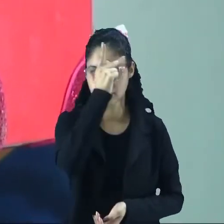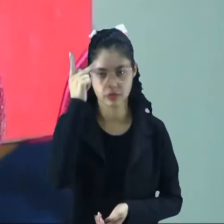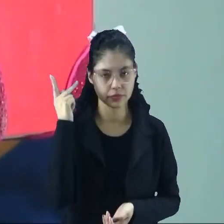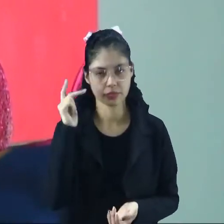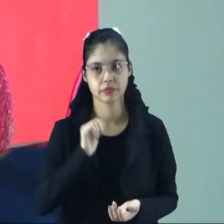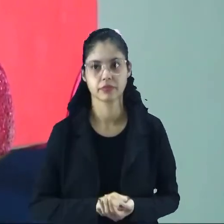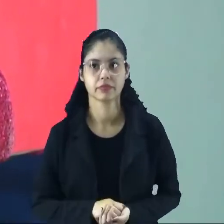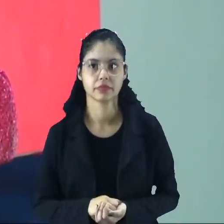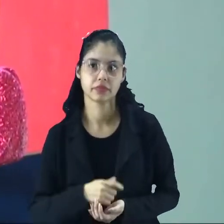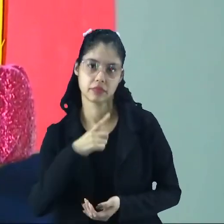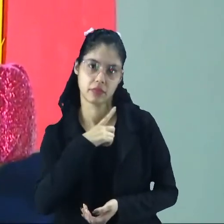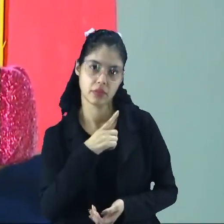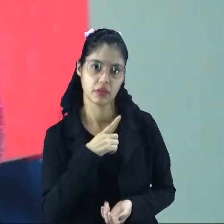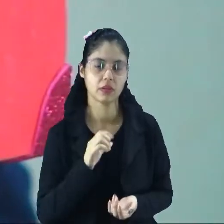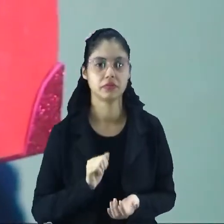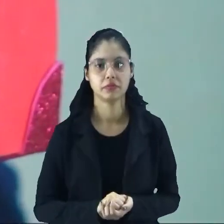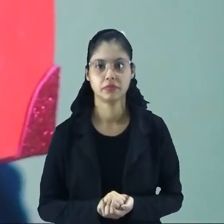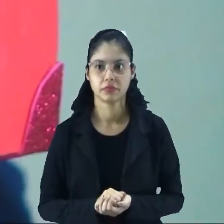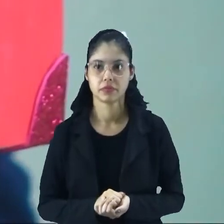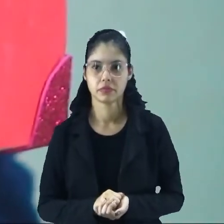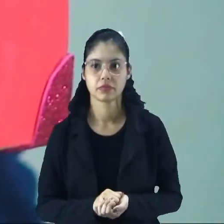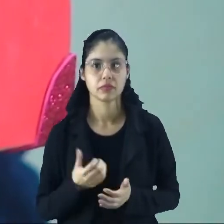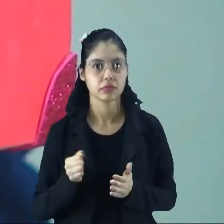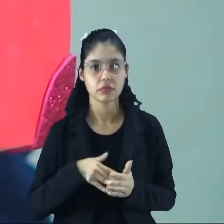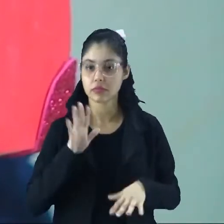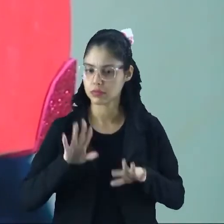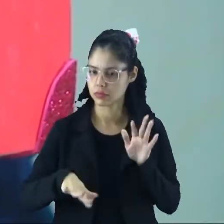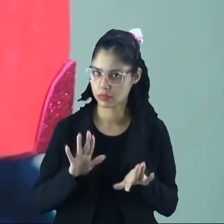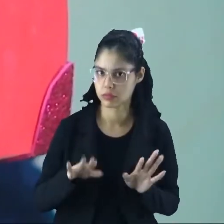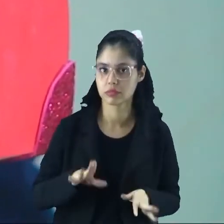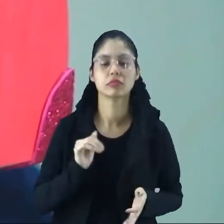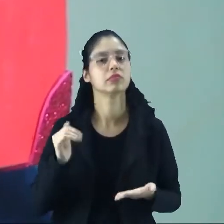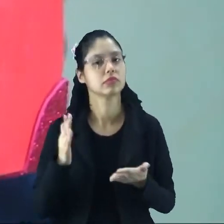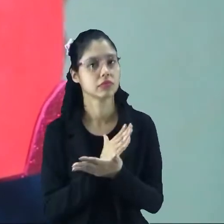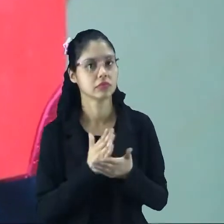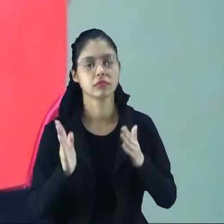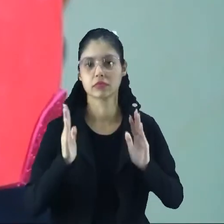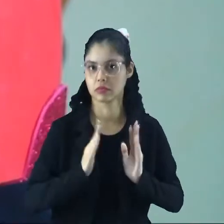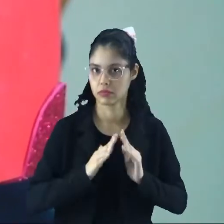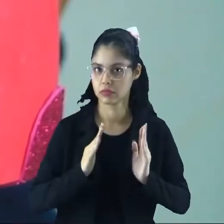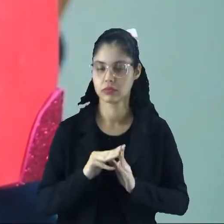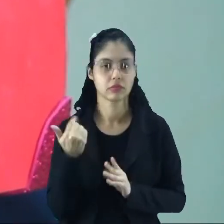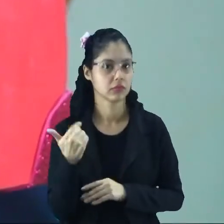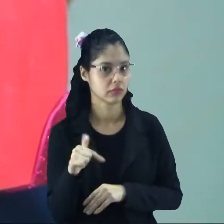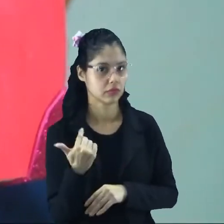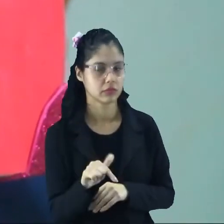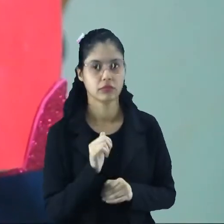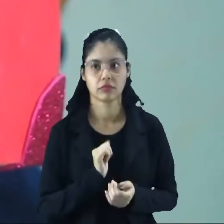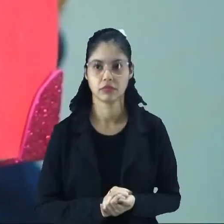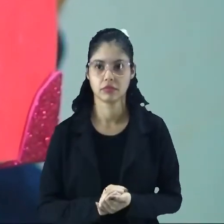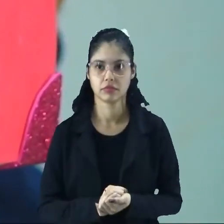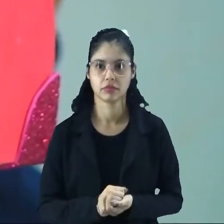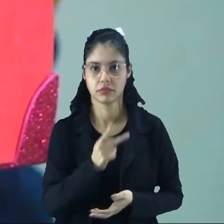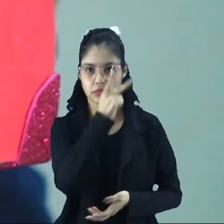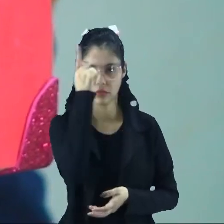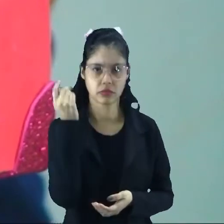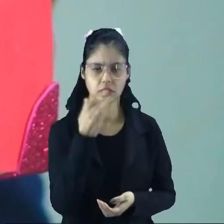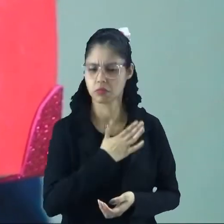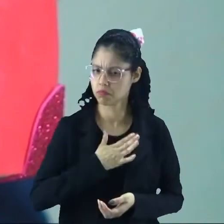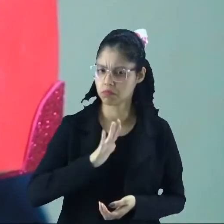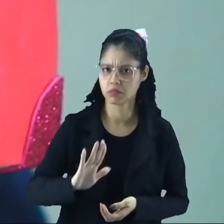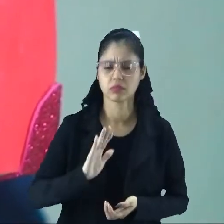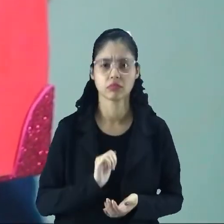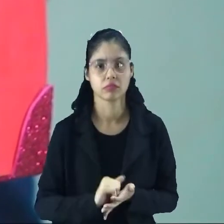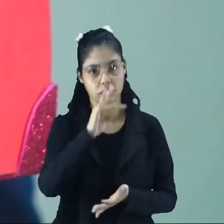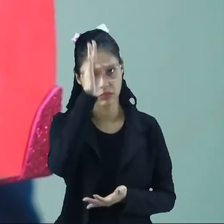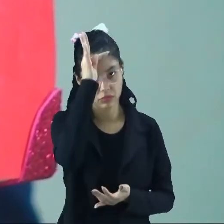pessoas ter na mesa. Muitas vezes, algumas casas não têm, né? Algumas pessoas não gostam,